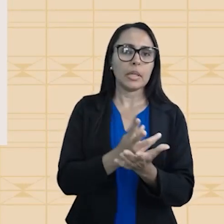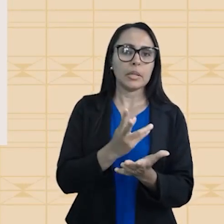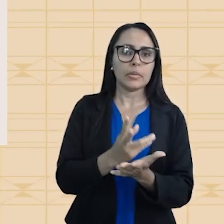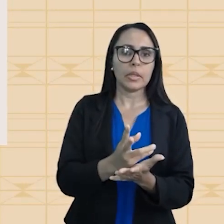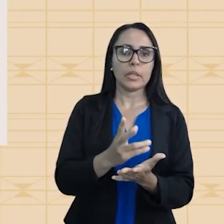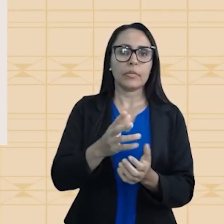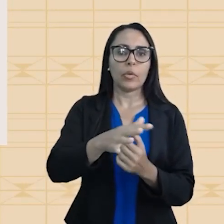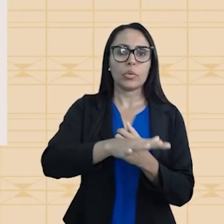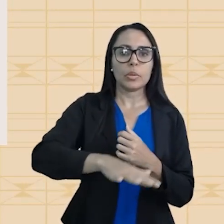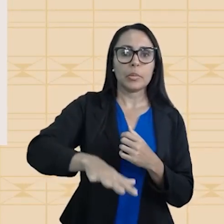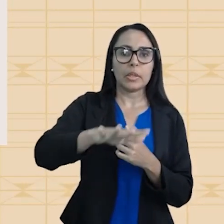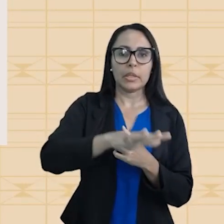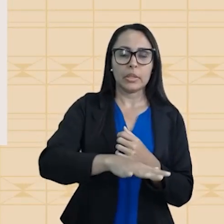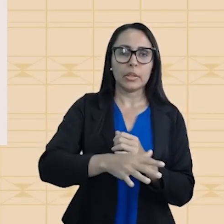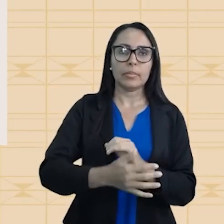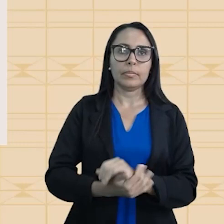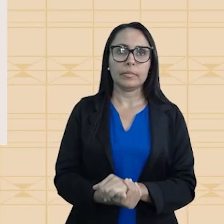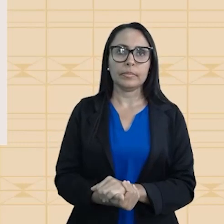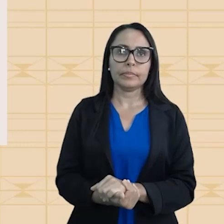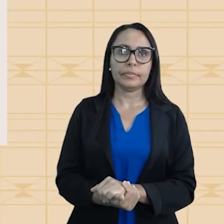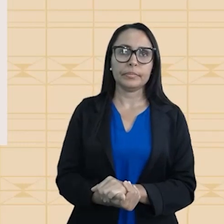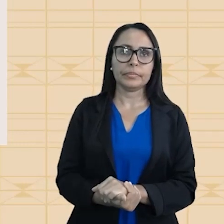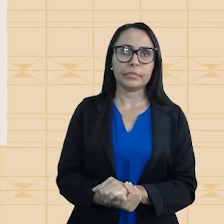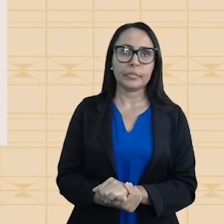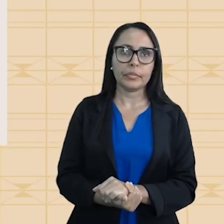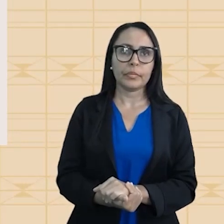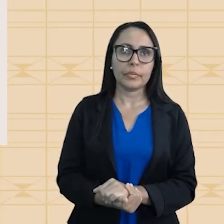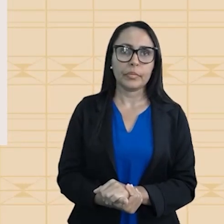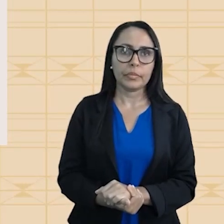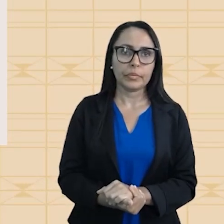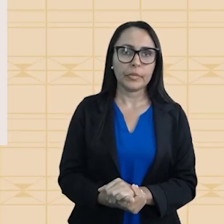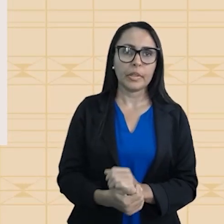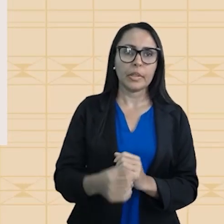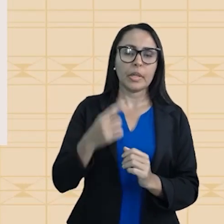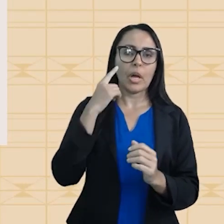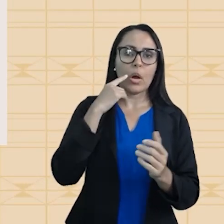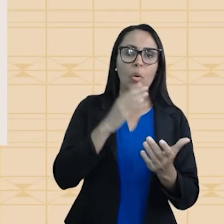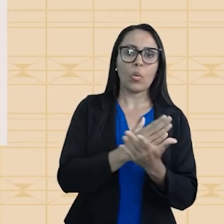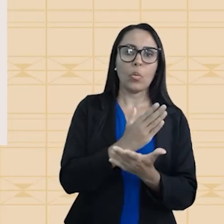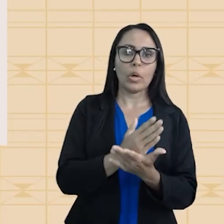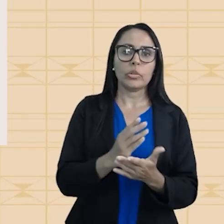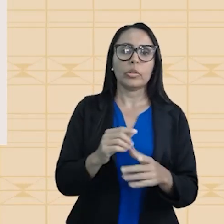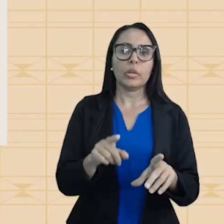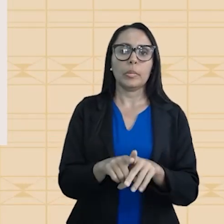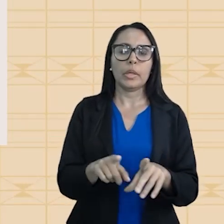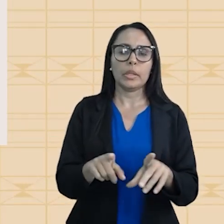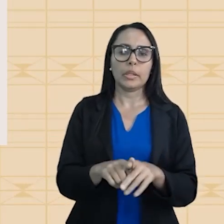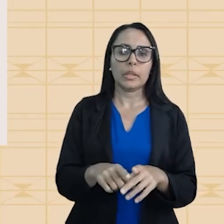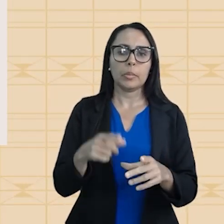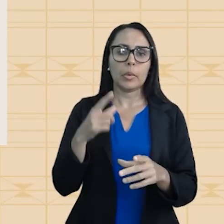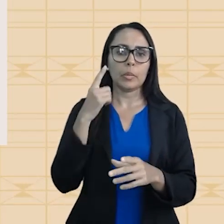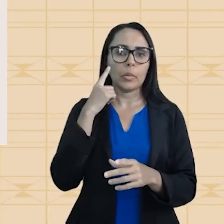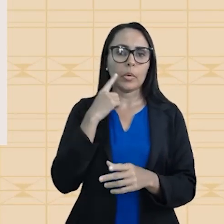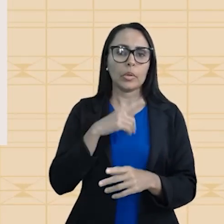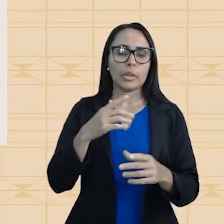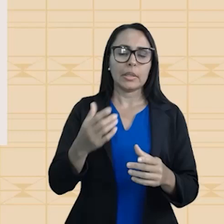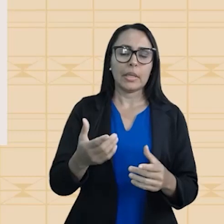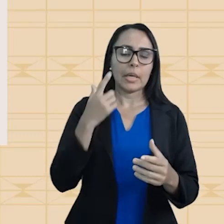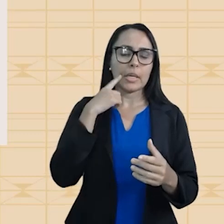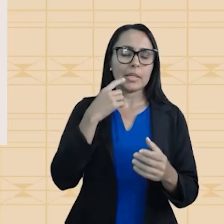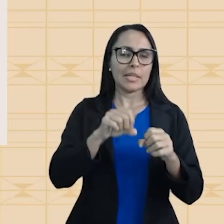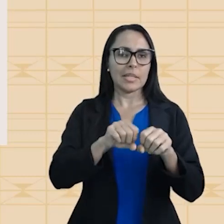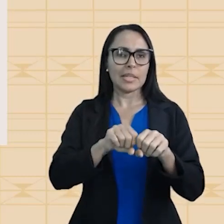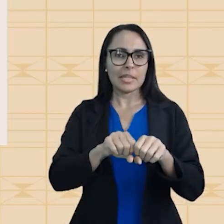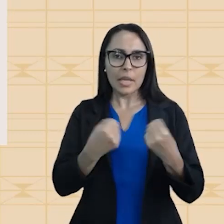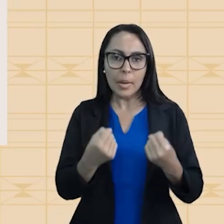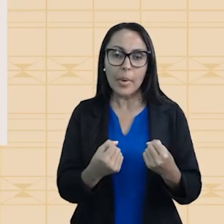unidas essas moléculas. Tanto é que algumas forças são tão fortes que para poder quebrar essas